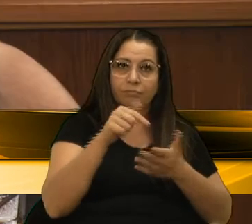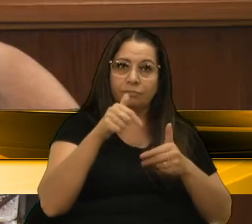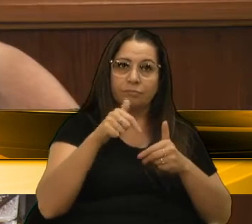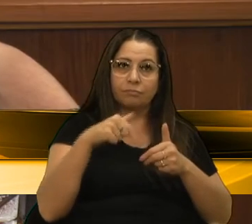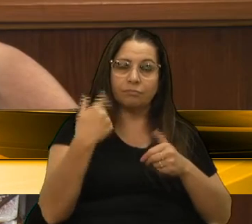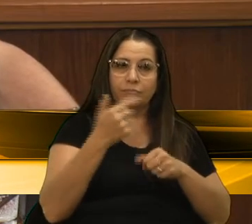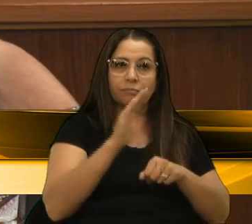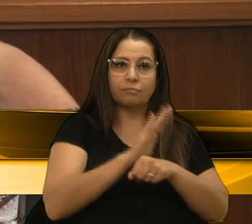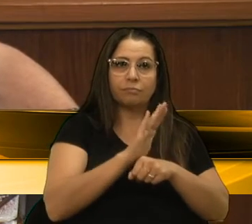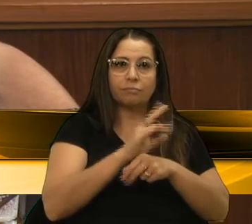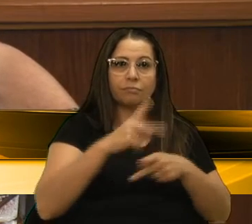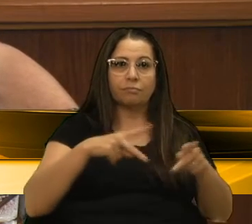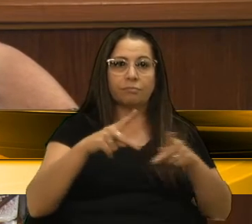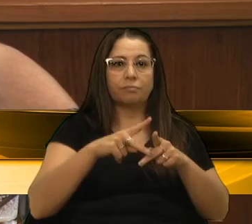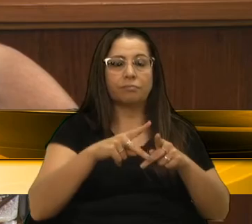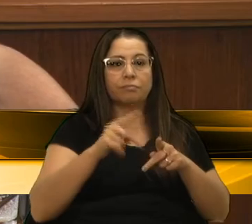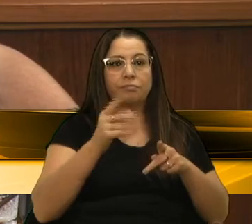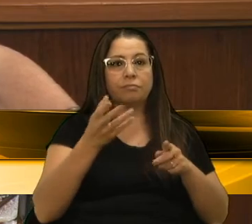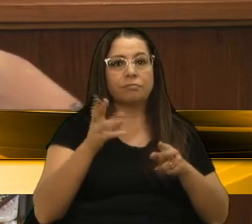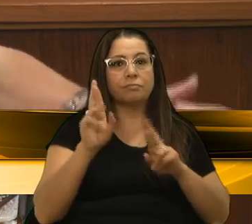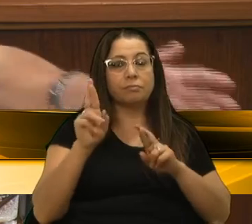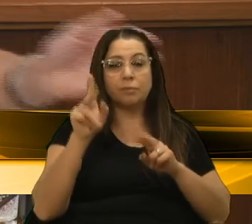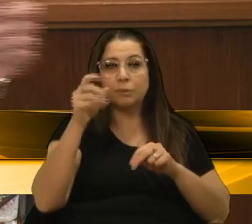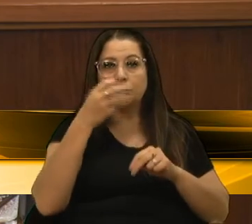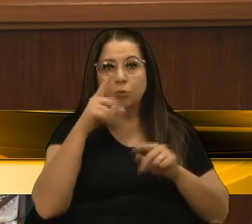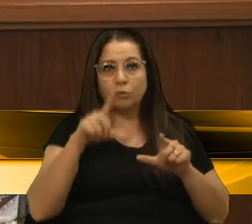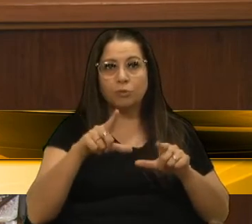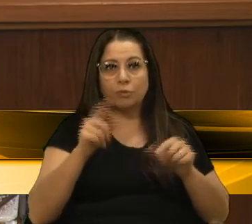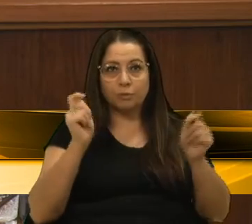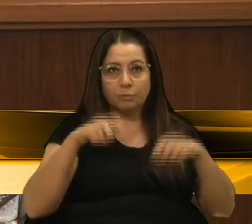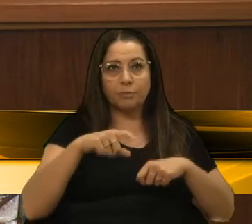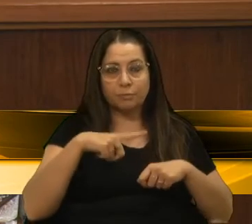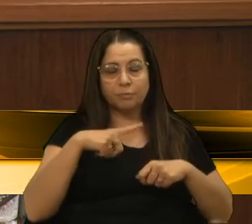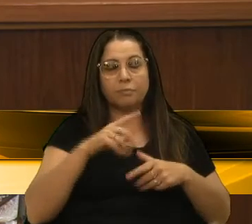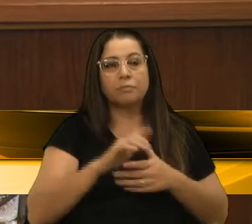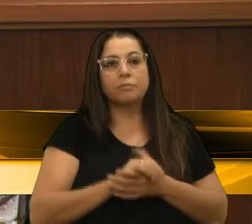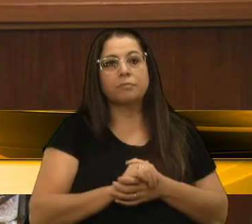nosso povo. E eu desejo para o senhor, boa sorte, que capacidade o senhor tem.